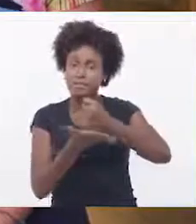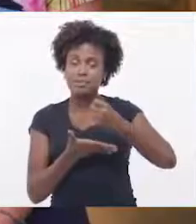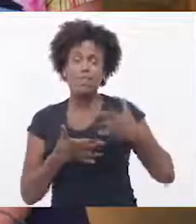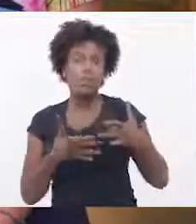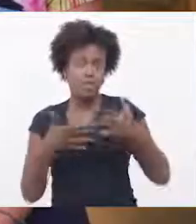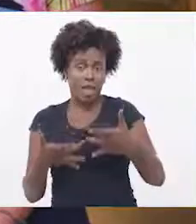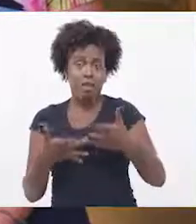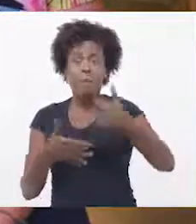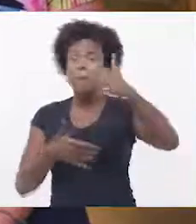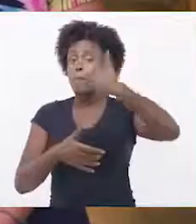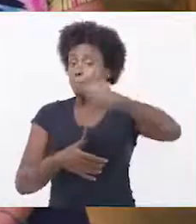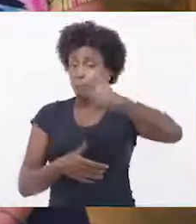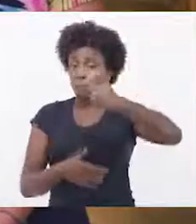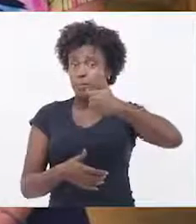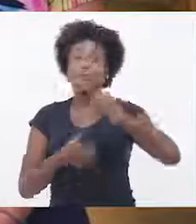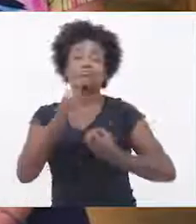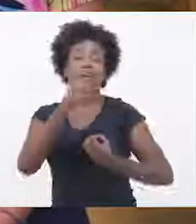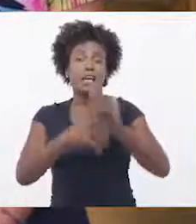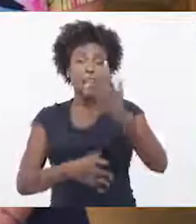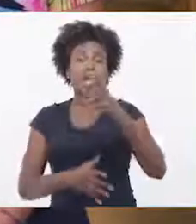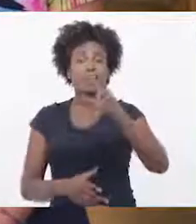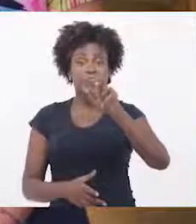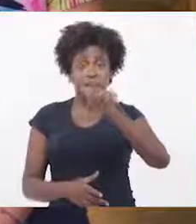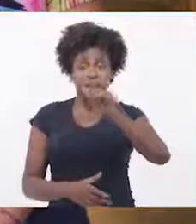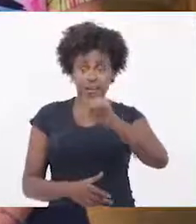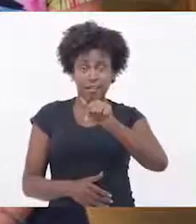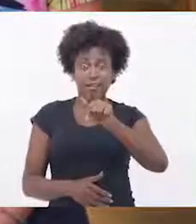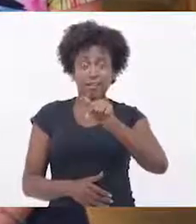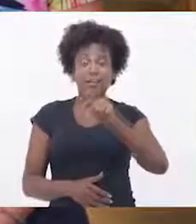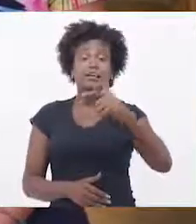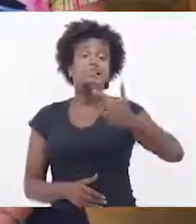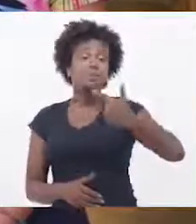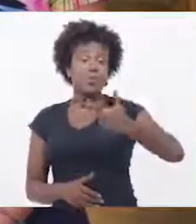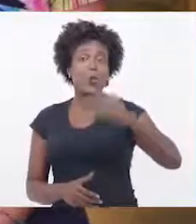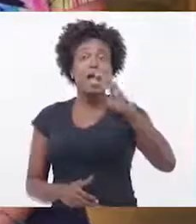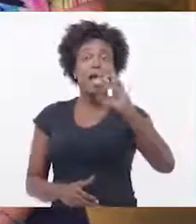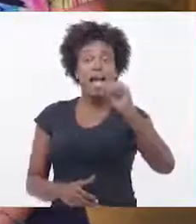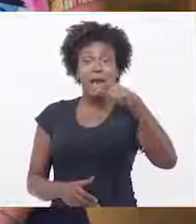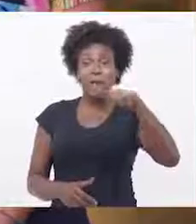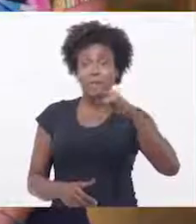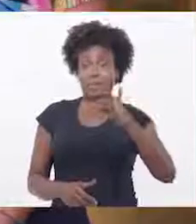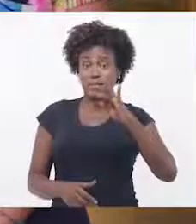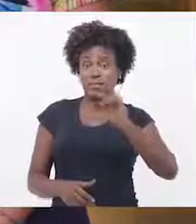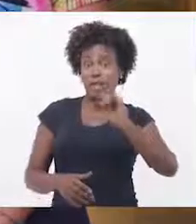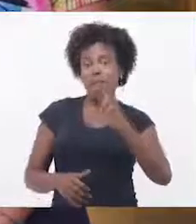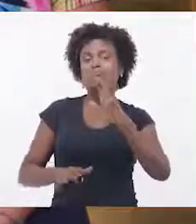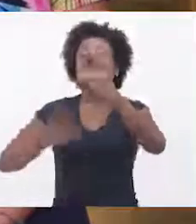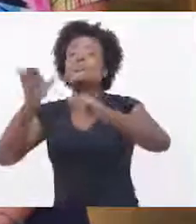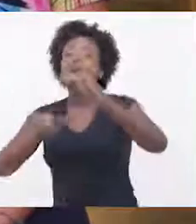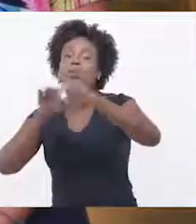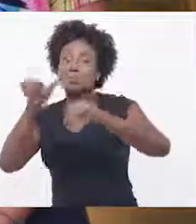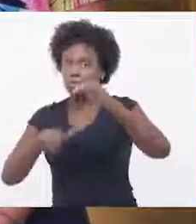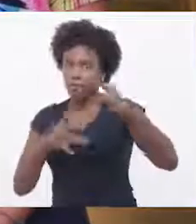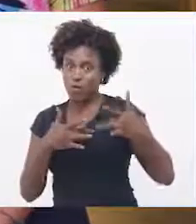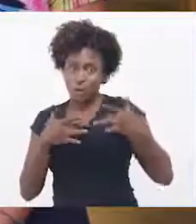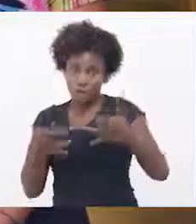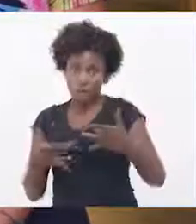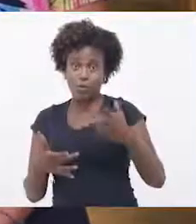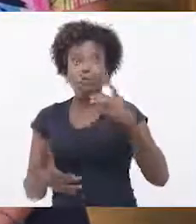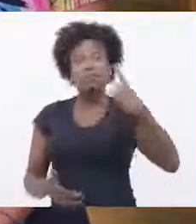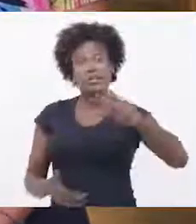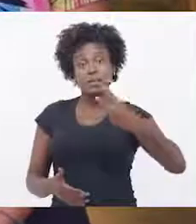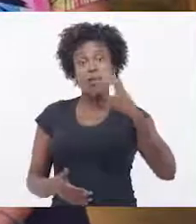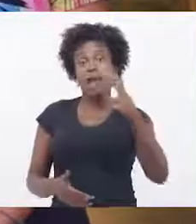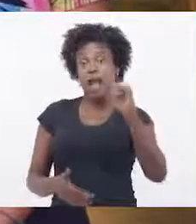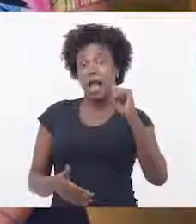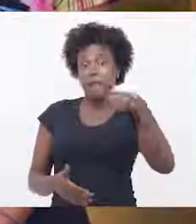O primeiro é o criar, criar uma vaga de voluntariado. O segundo é o captar os voluntários, como a gente vai captar esses voluntários. O terceiro é